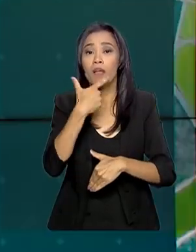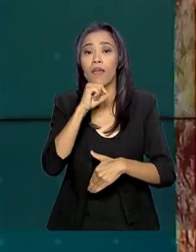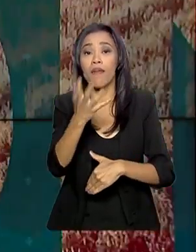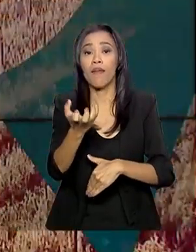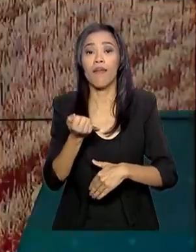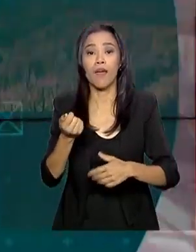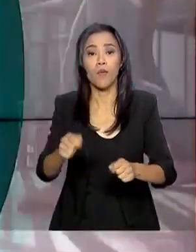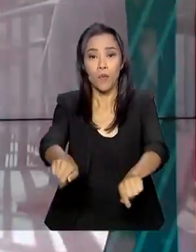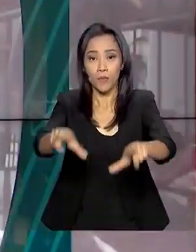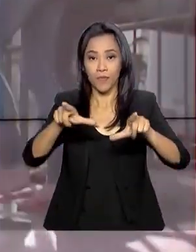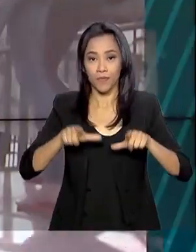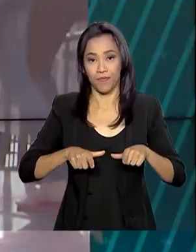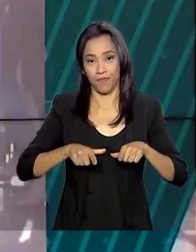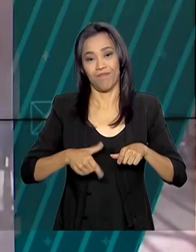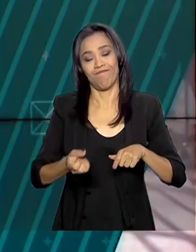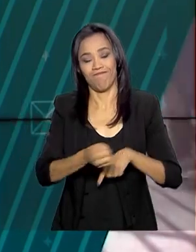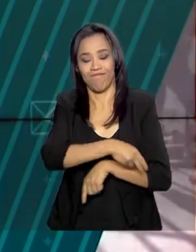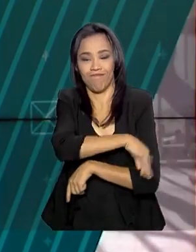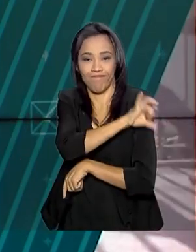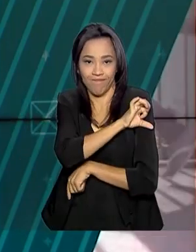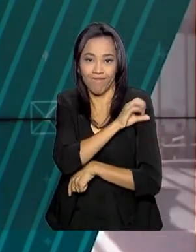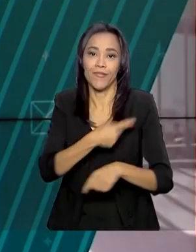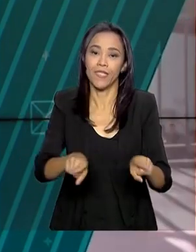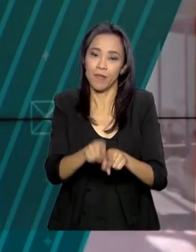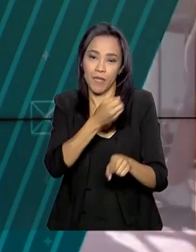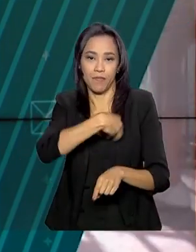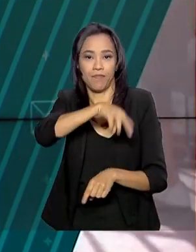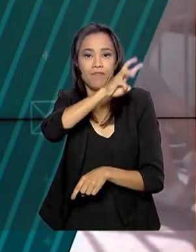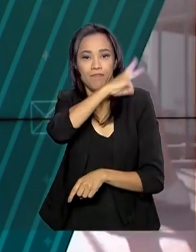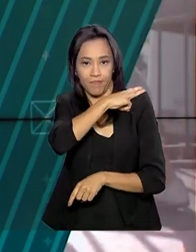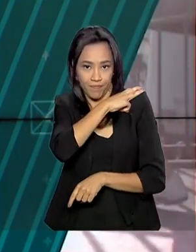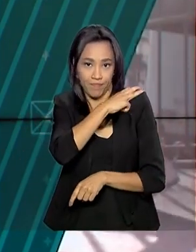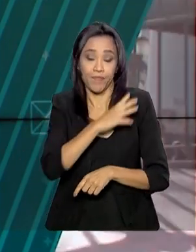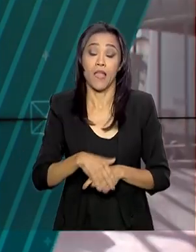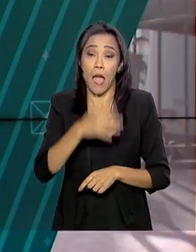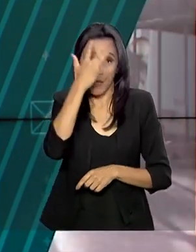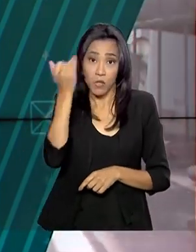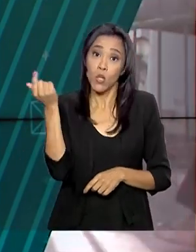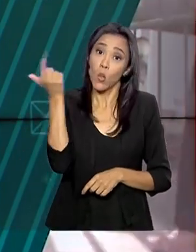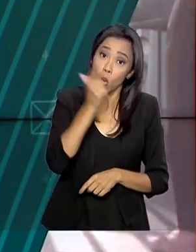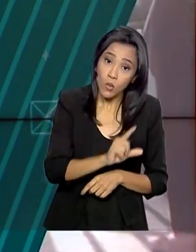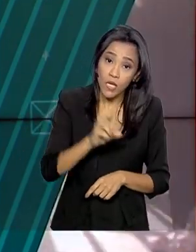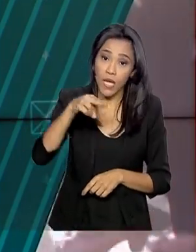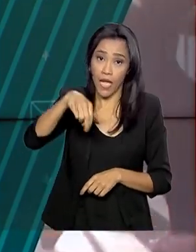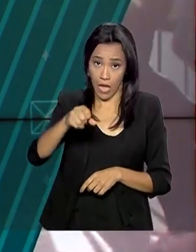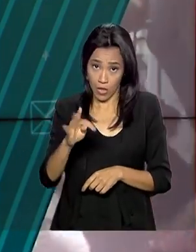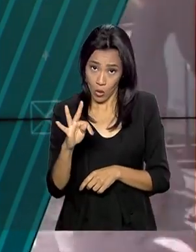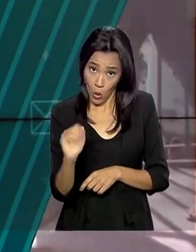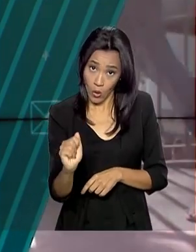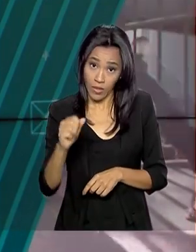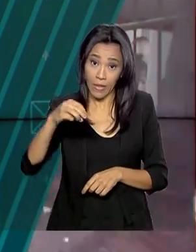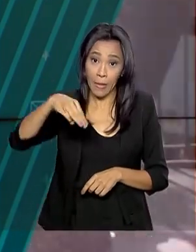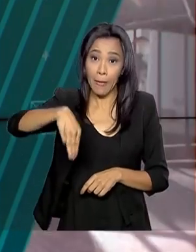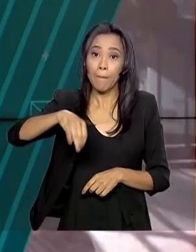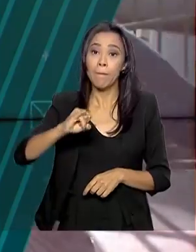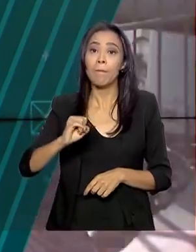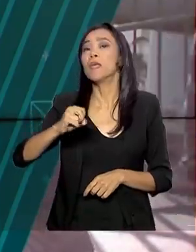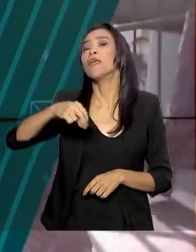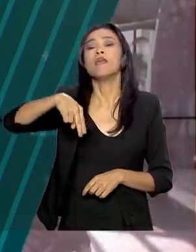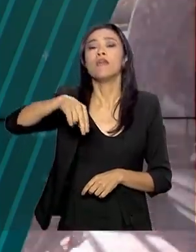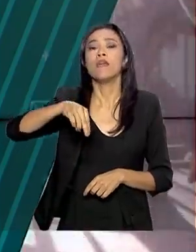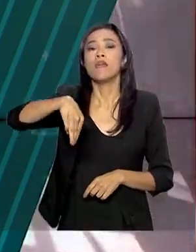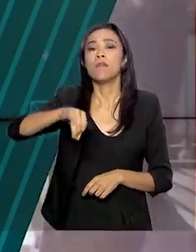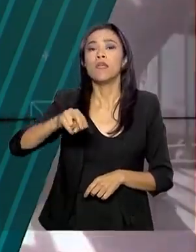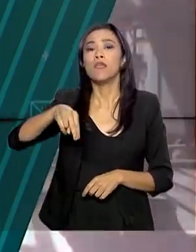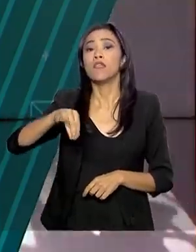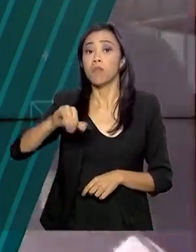busca da conclusão dos ensinos médio e fundamental. O participante que alcançar a nota mínima no exame deve procurar a Secretaria